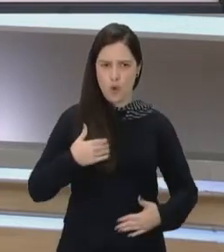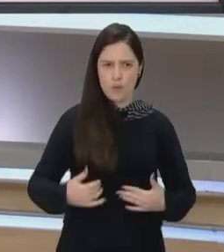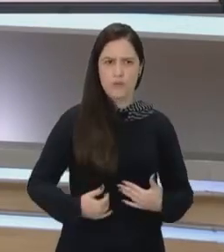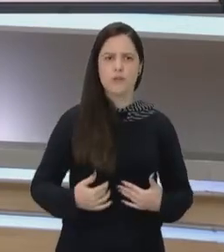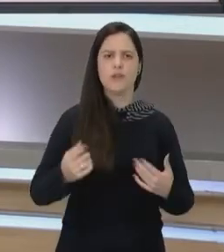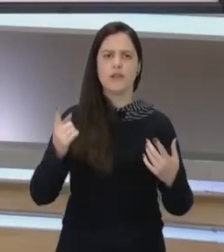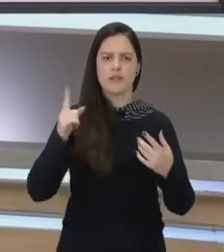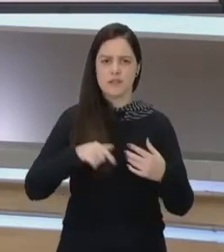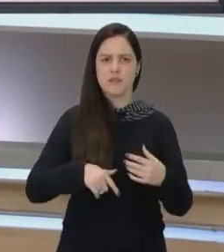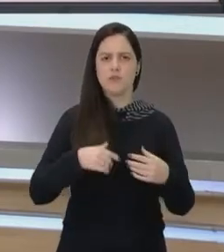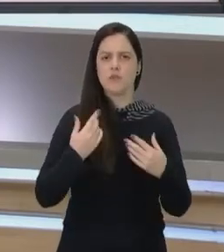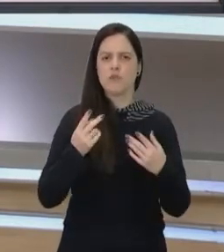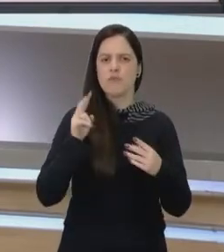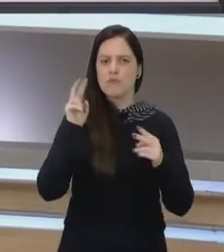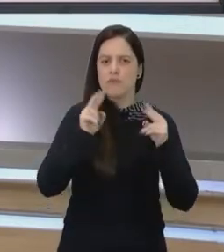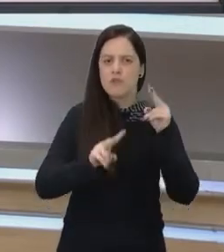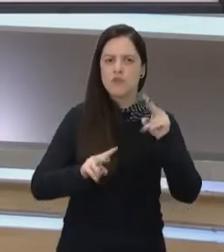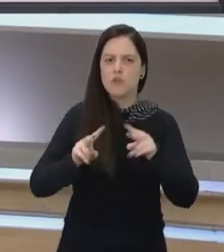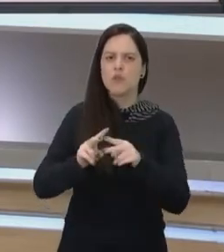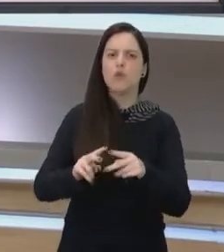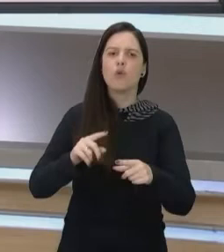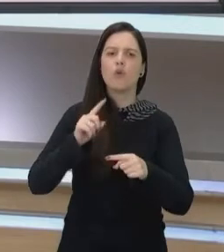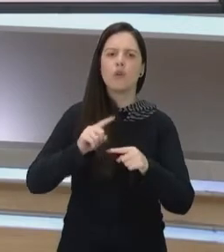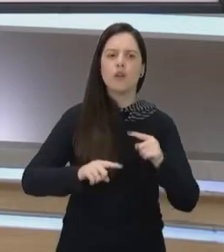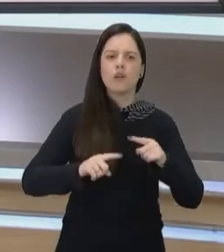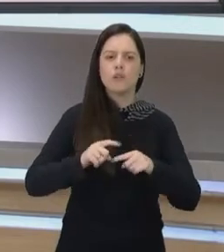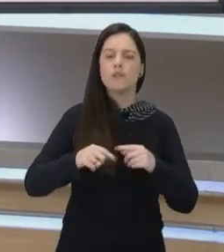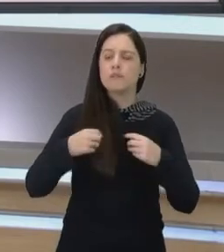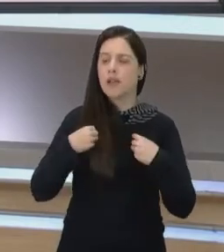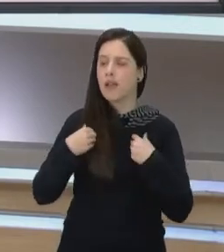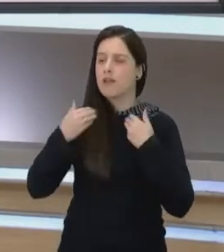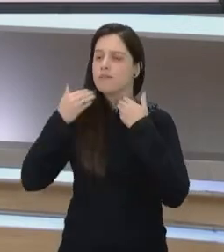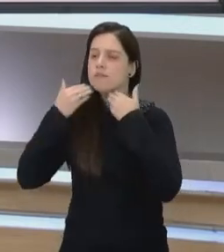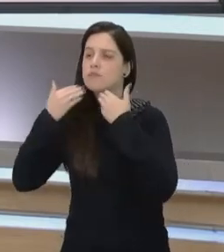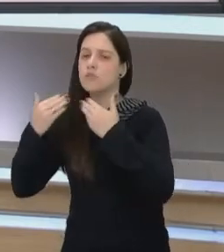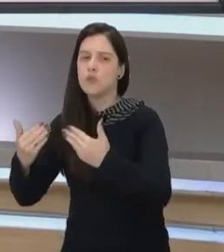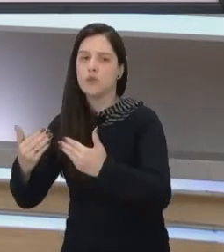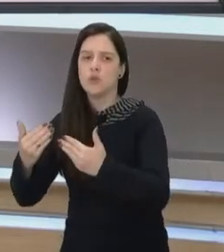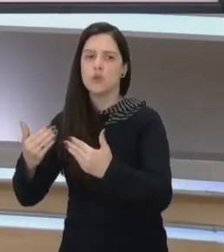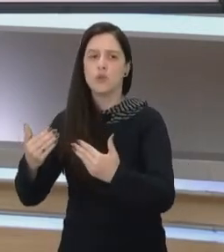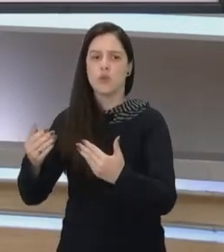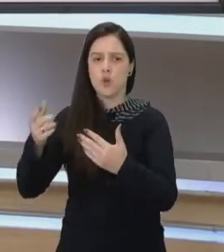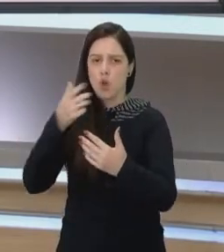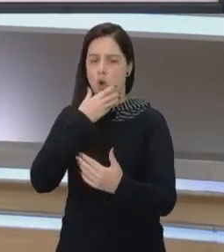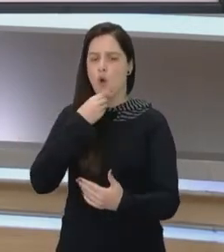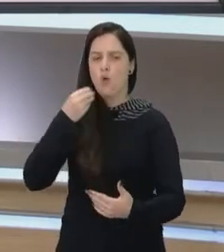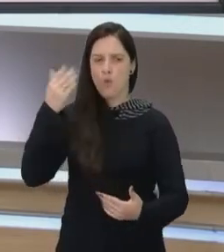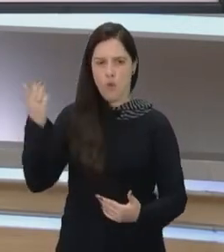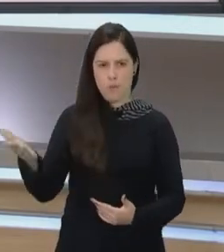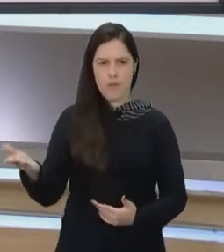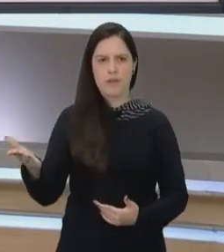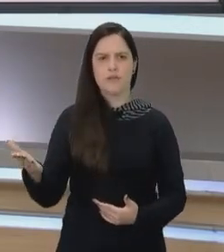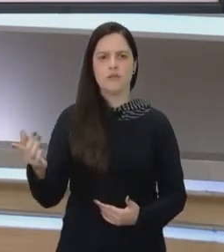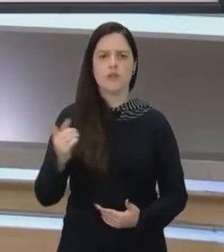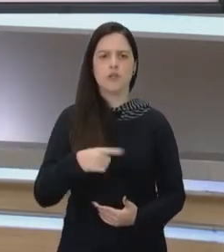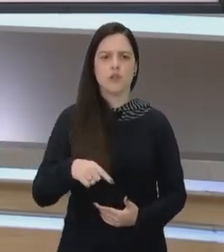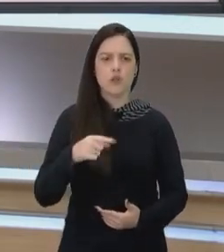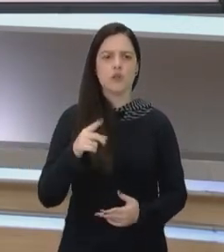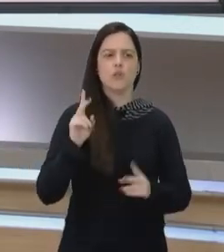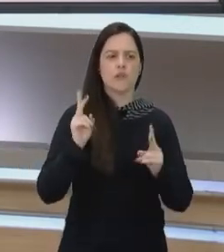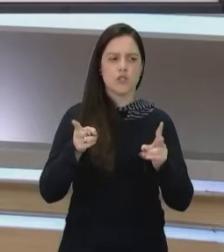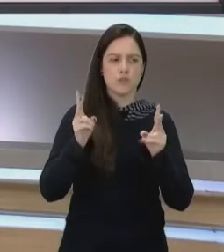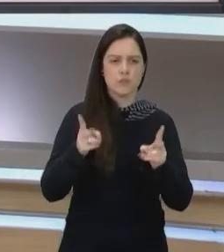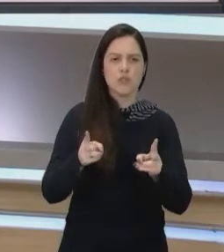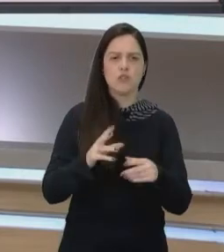é visto como um objeto que deve servir e que deve dar prazer ao homem. Então, consequentemente,